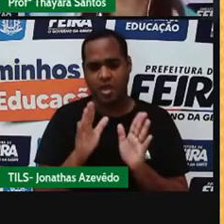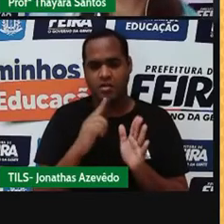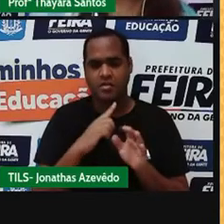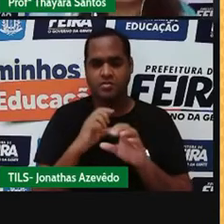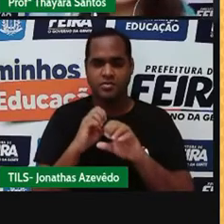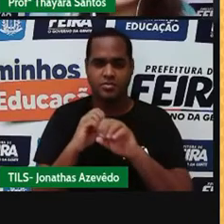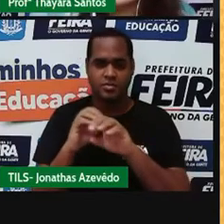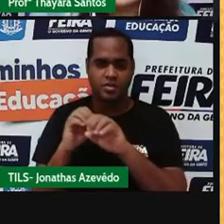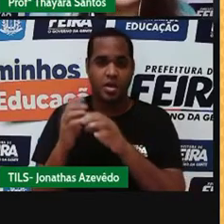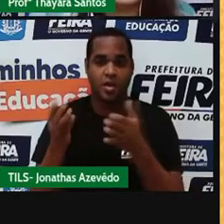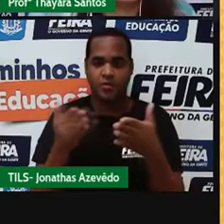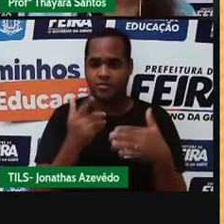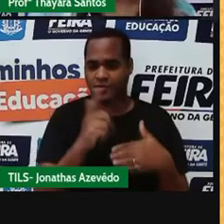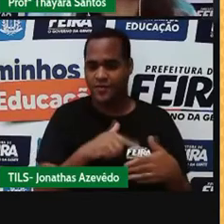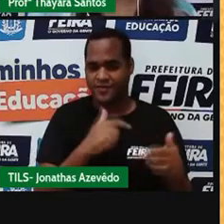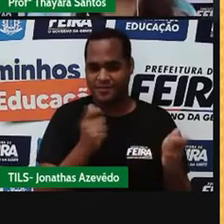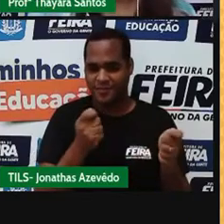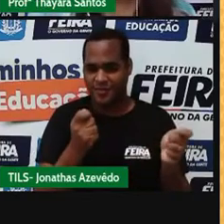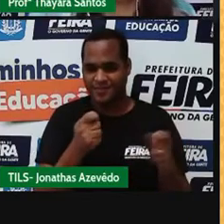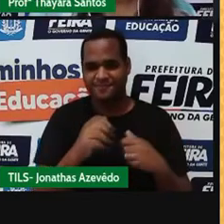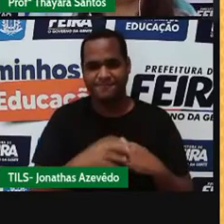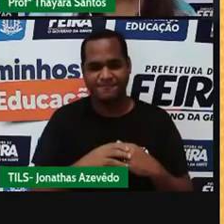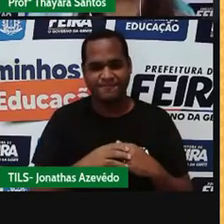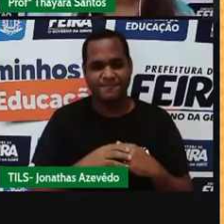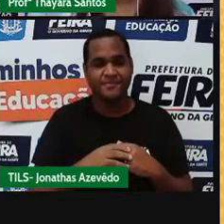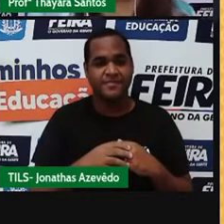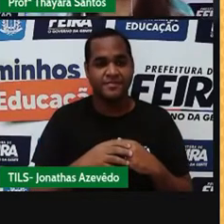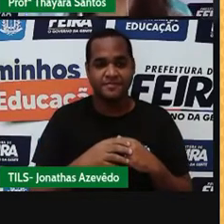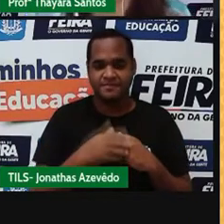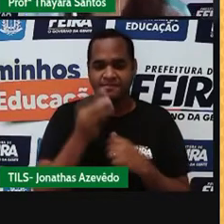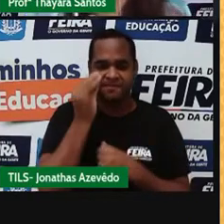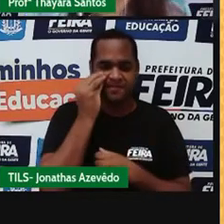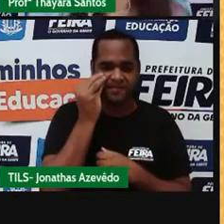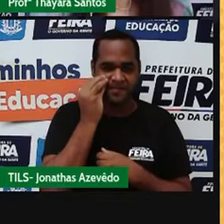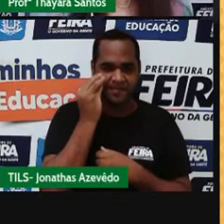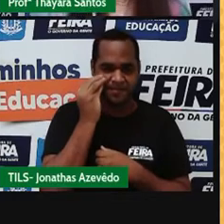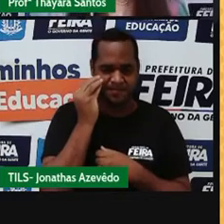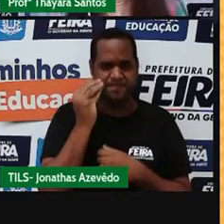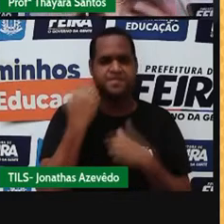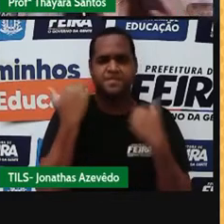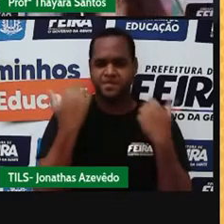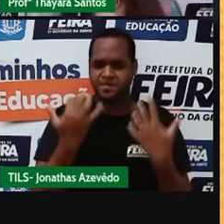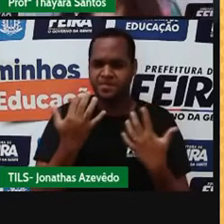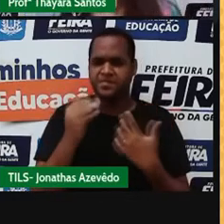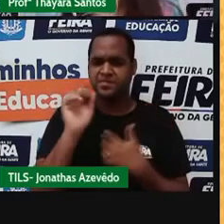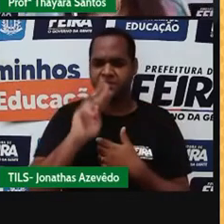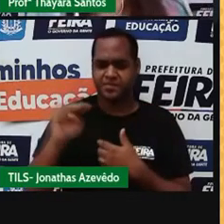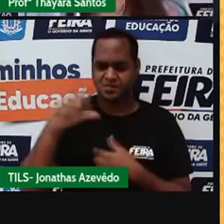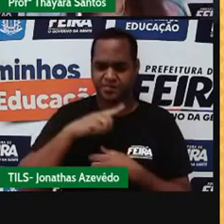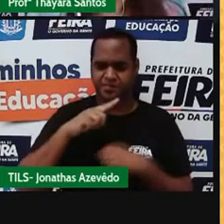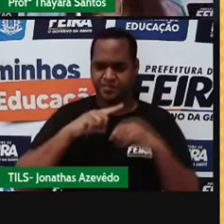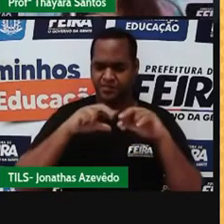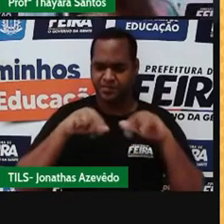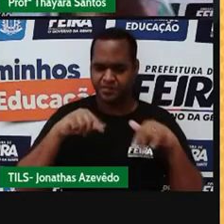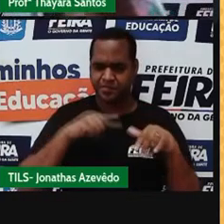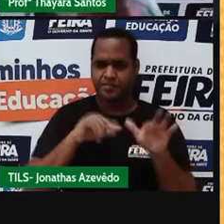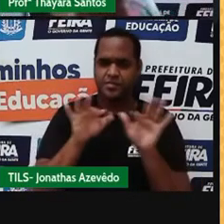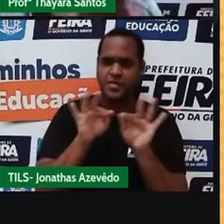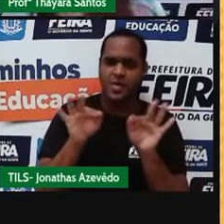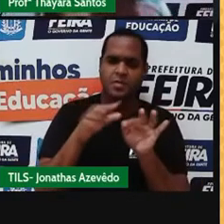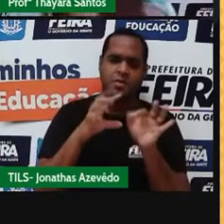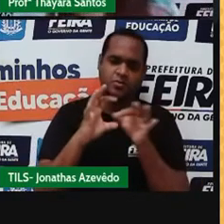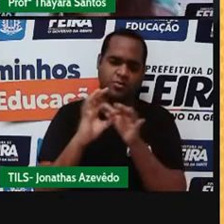simulador, agora vamos usar de novo. Então, para a gente testar o nosso conhecimento sobre essas substâncias aí simples e compostas,